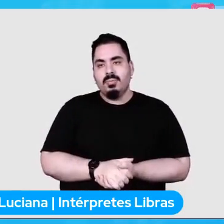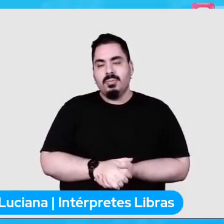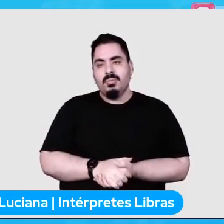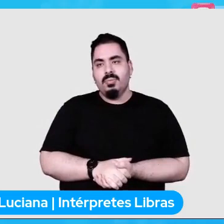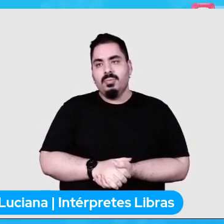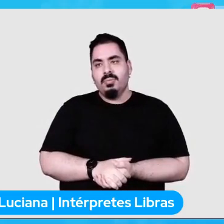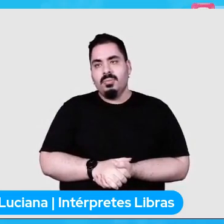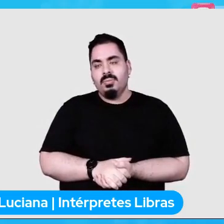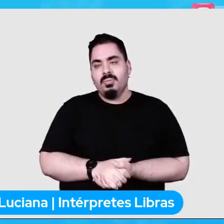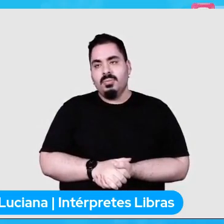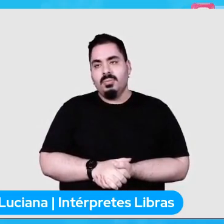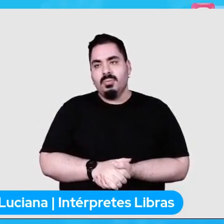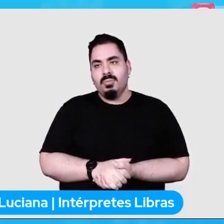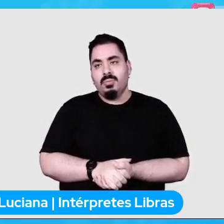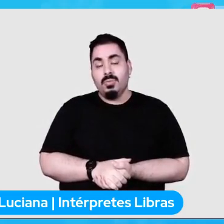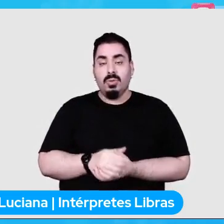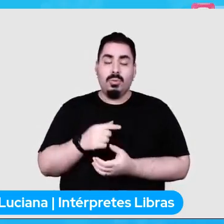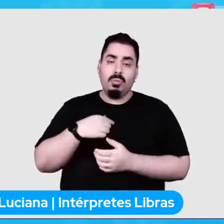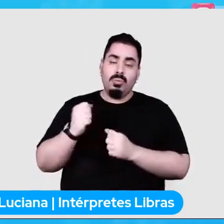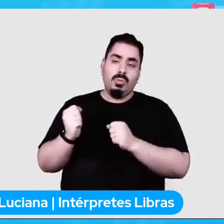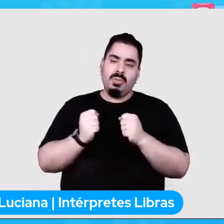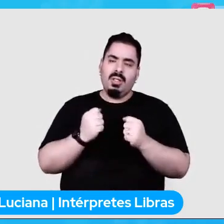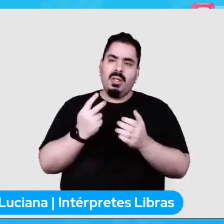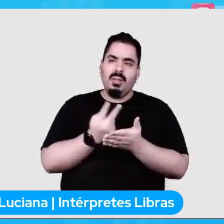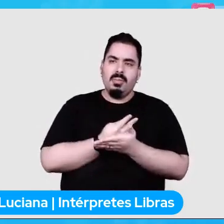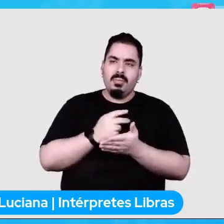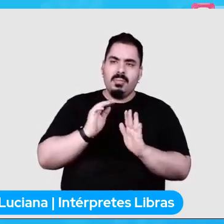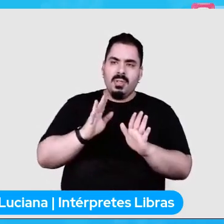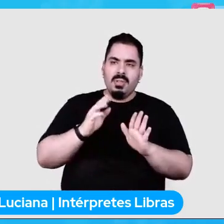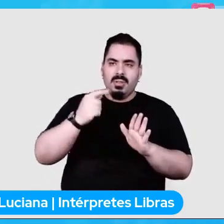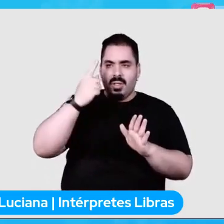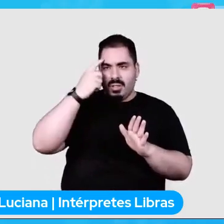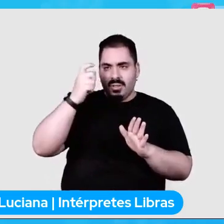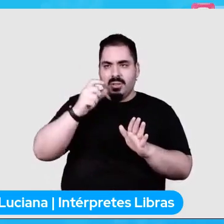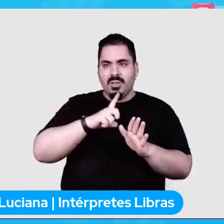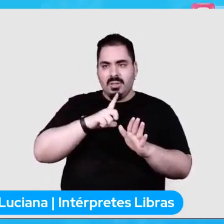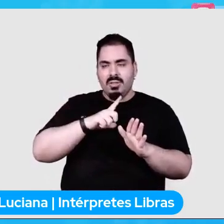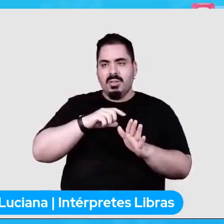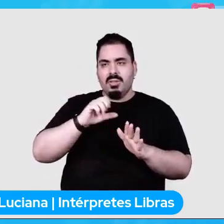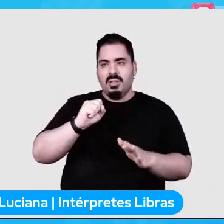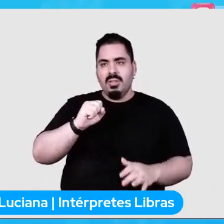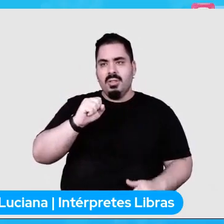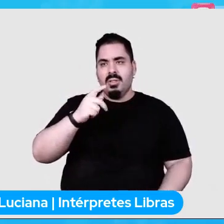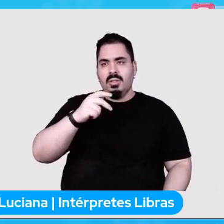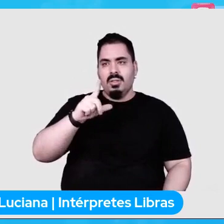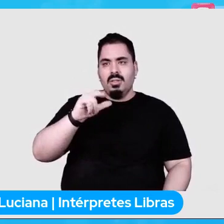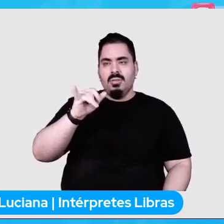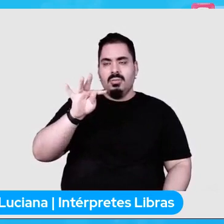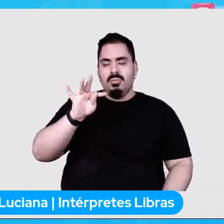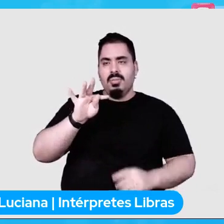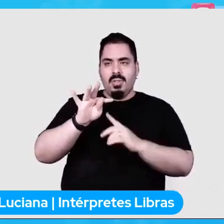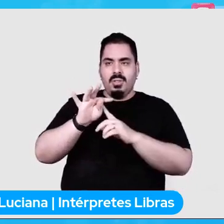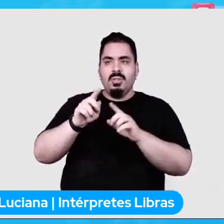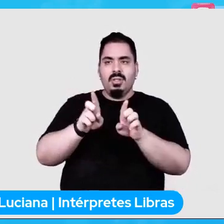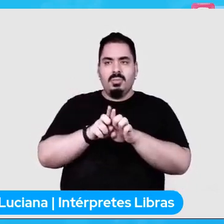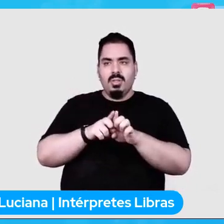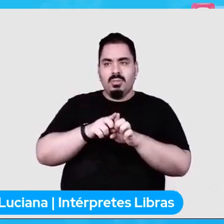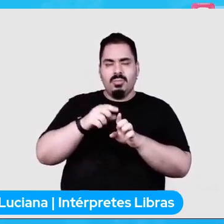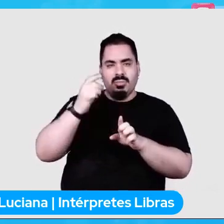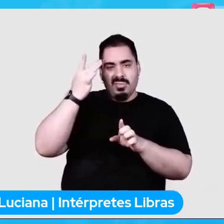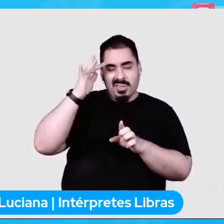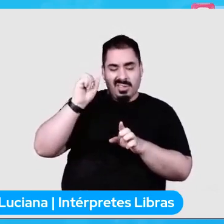eu posso ser errado mas eu acho que vai rolar algum sprint do Credo Diário também esse final de semana agora não sei se vai rolar ou não